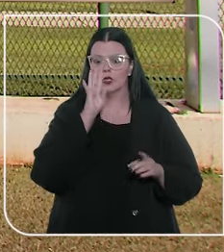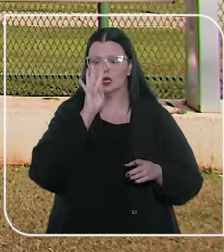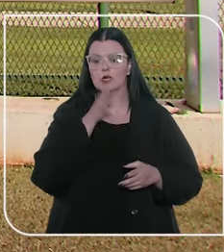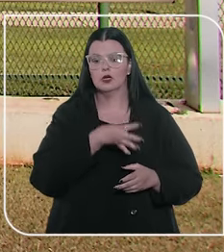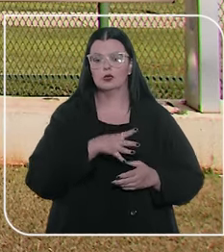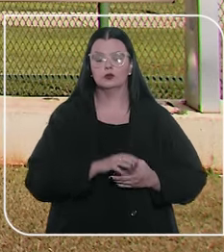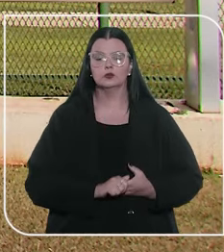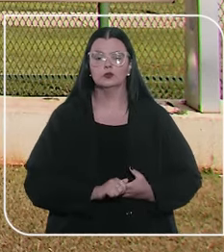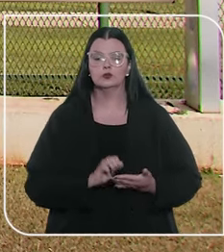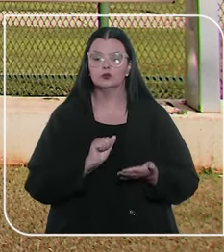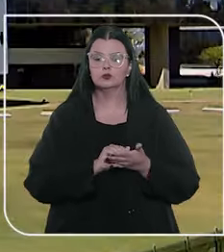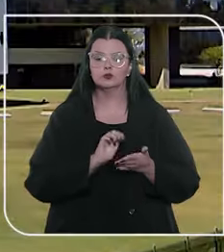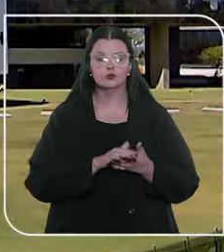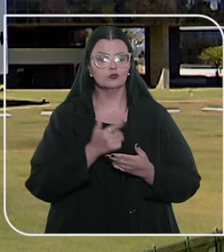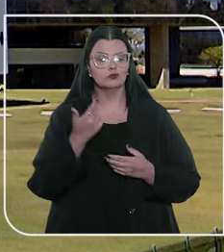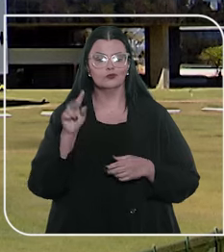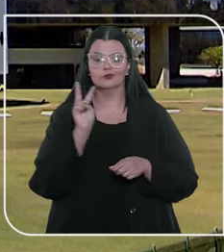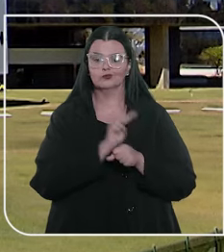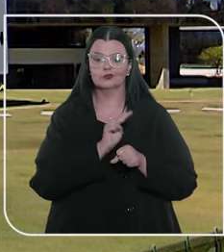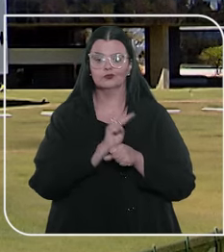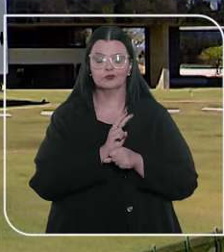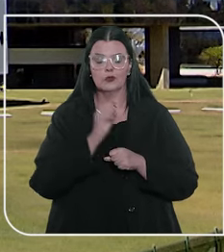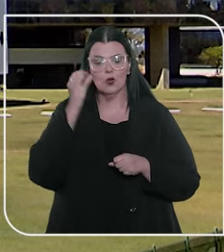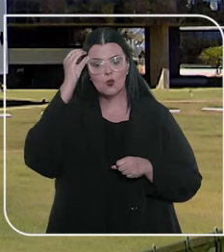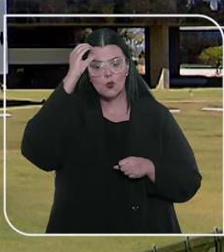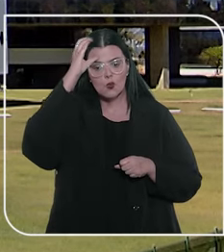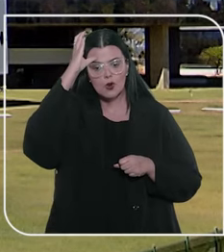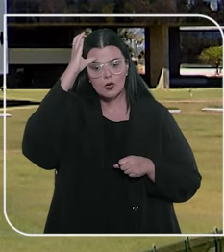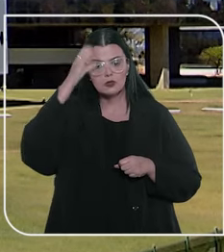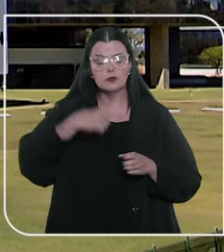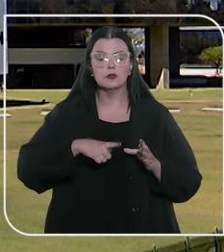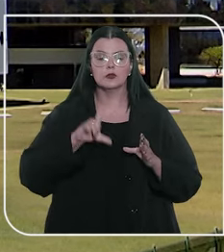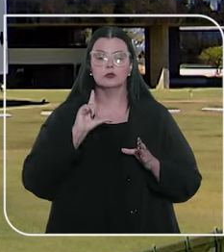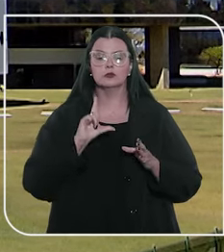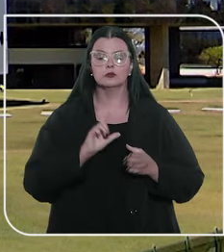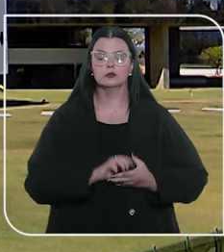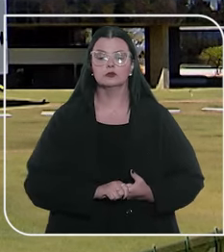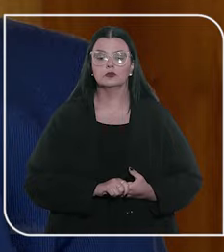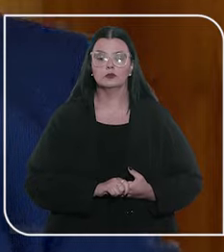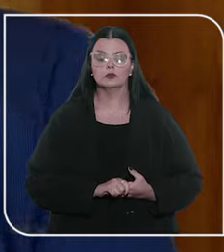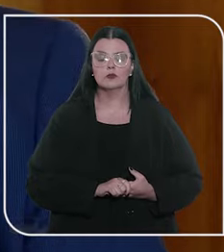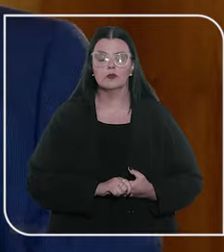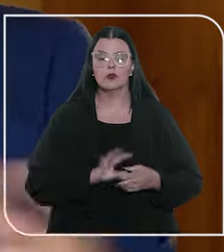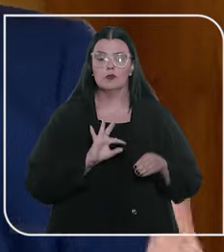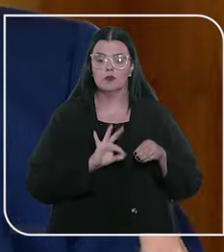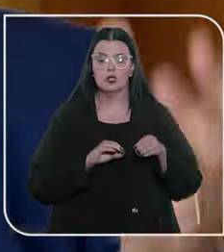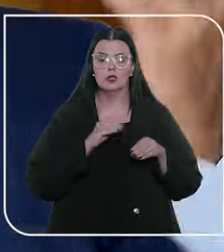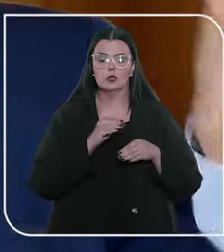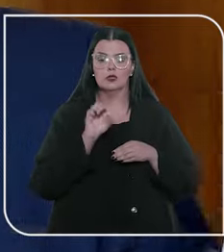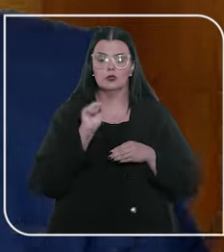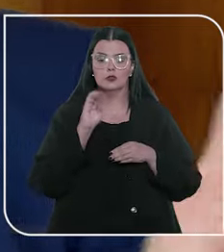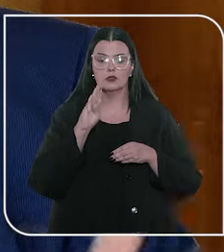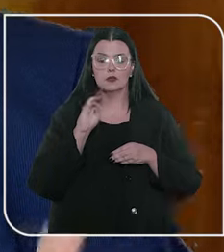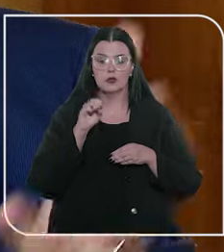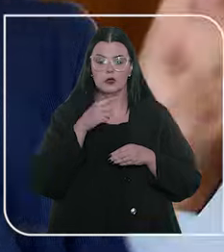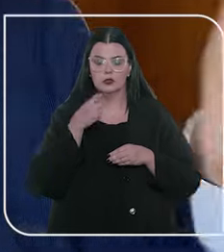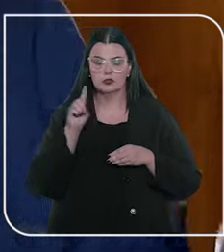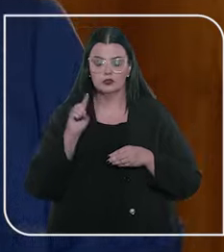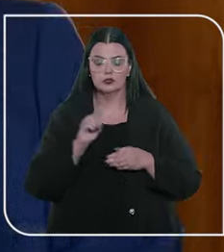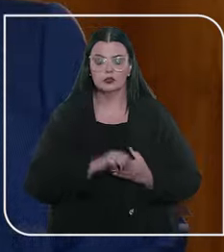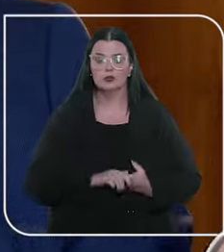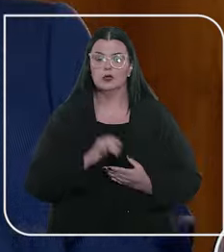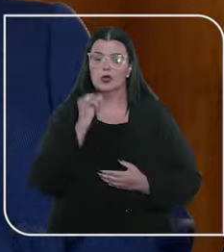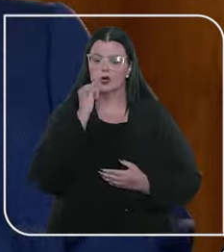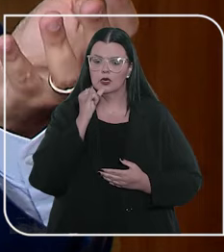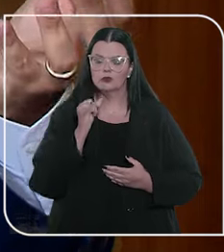acusação e que a defesa não teve o devido conhecimento prévio sobre eles. O ministro relator Sebastião Rei Júnior